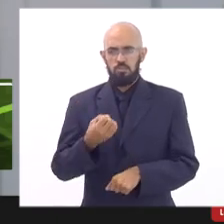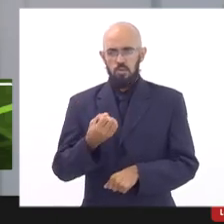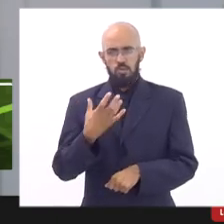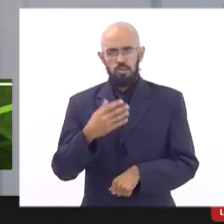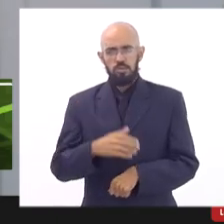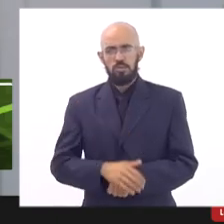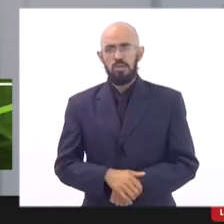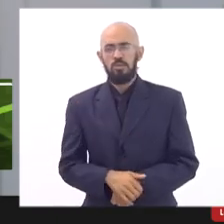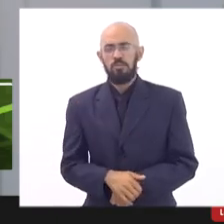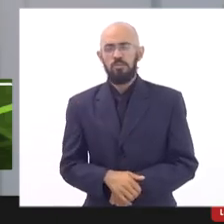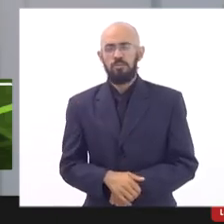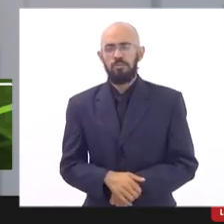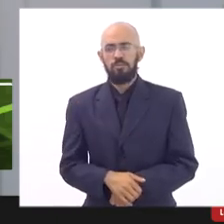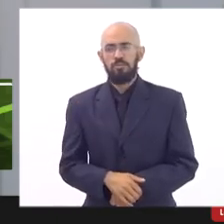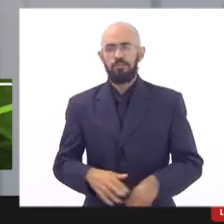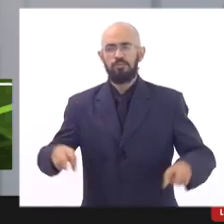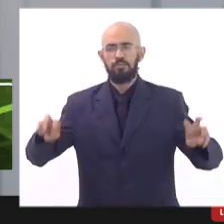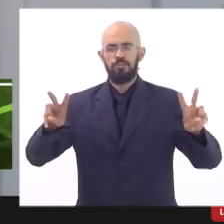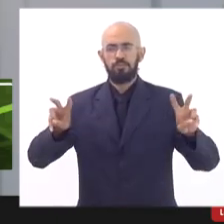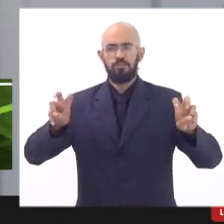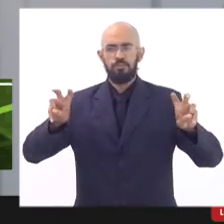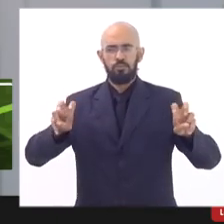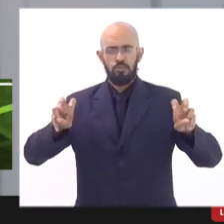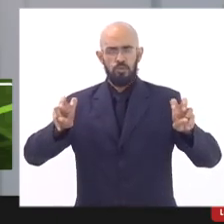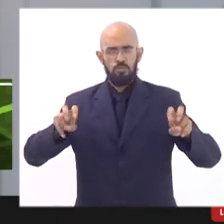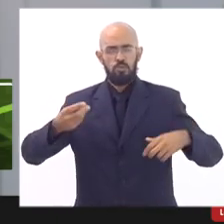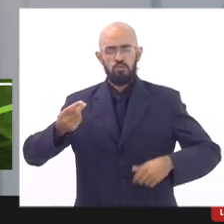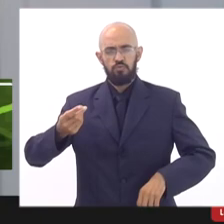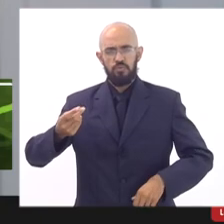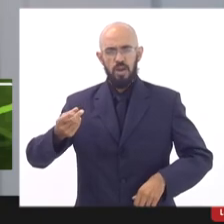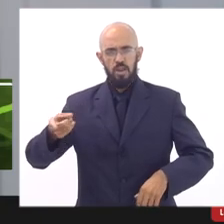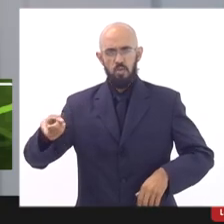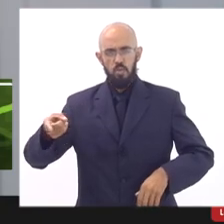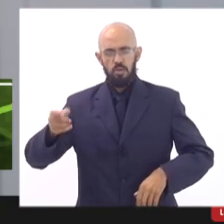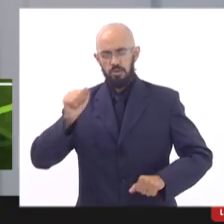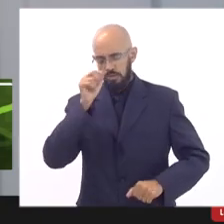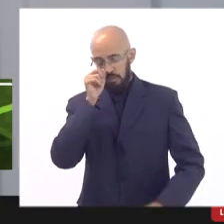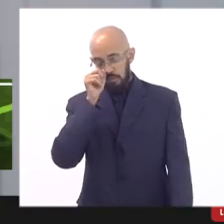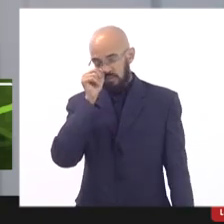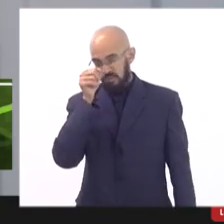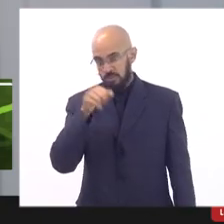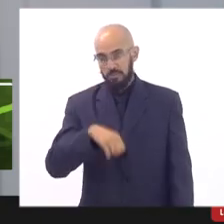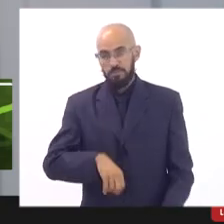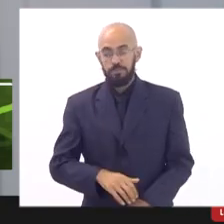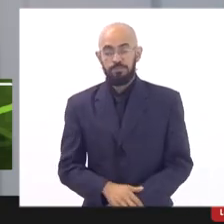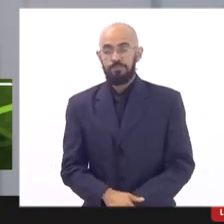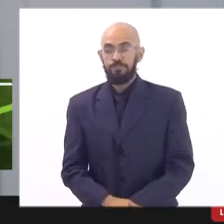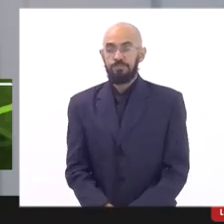com relação aos recursos o aumento do valor que é cápsico